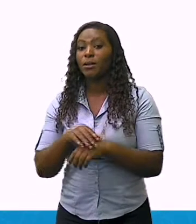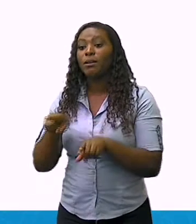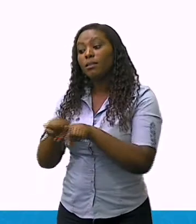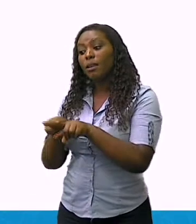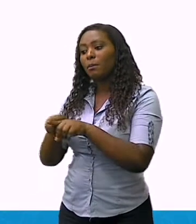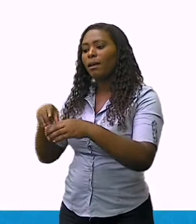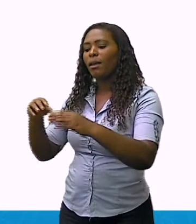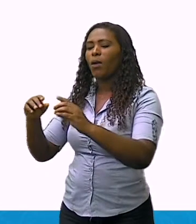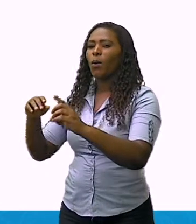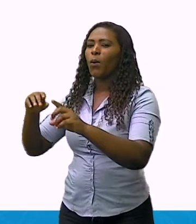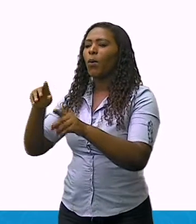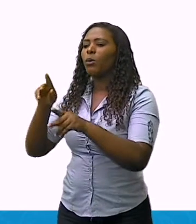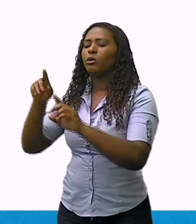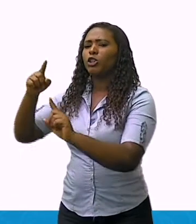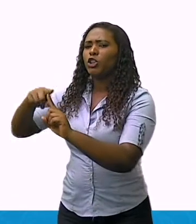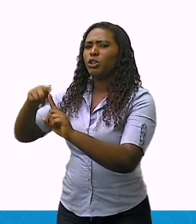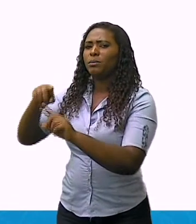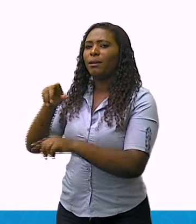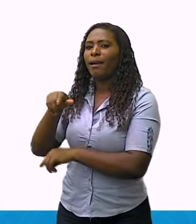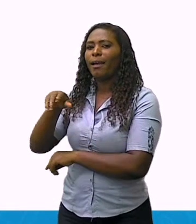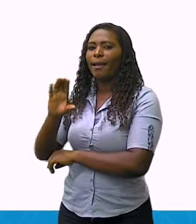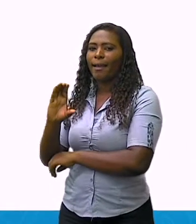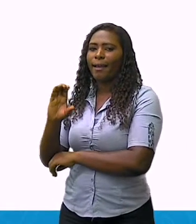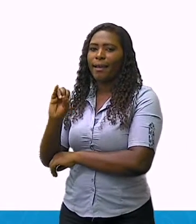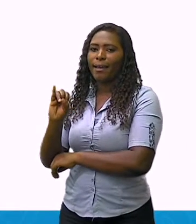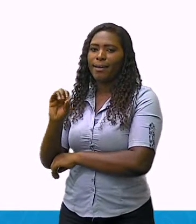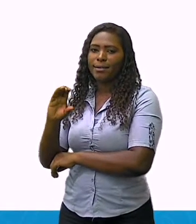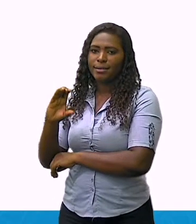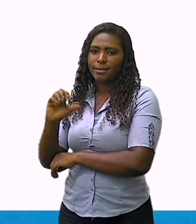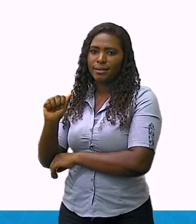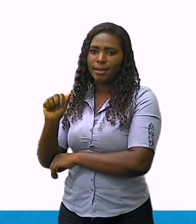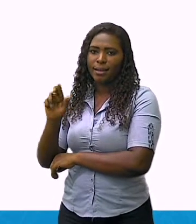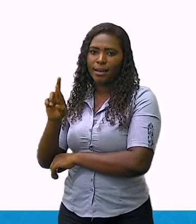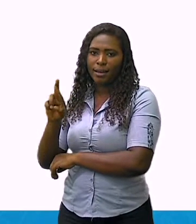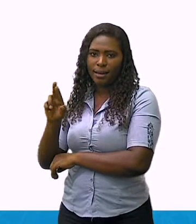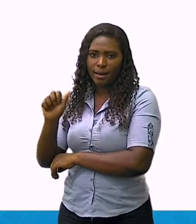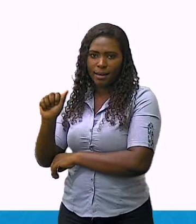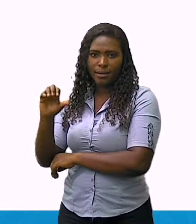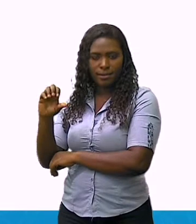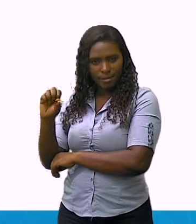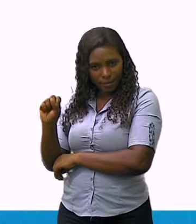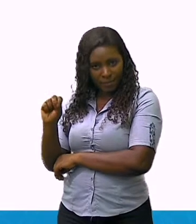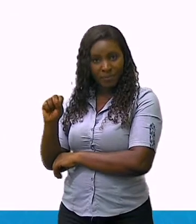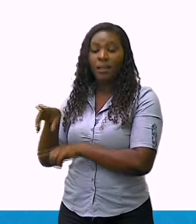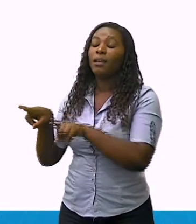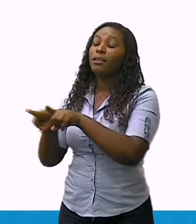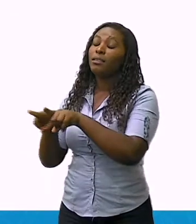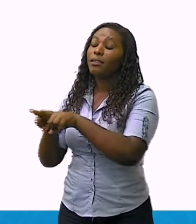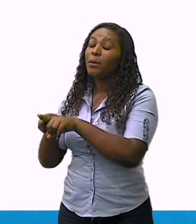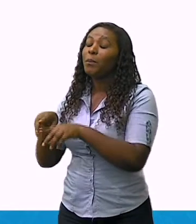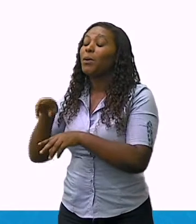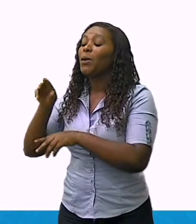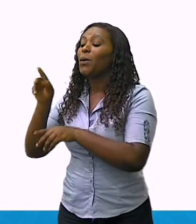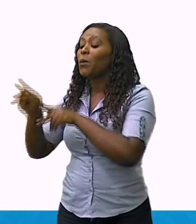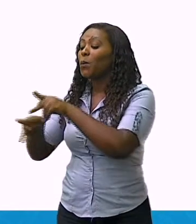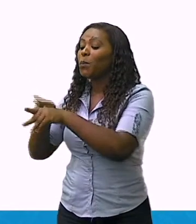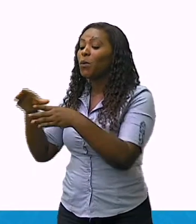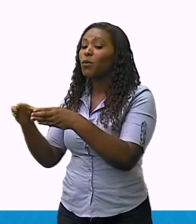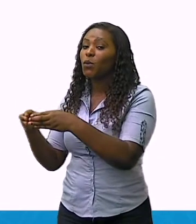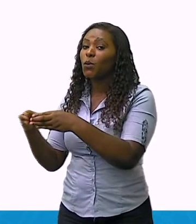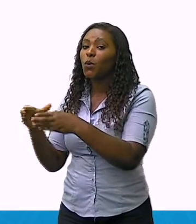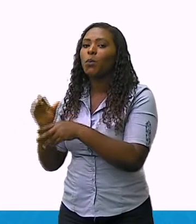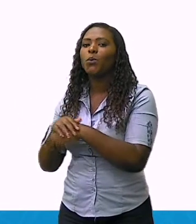e os quilombolas. A partir de agora, você conhecerá mais